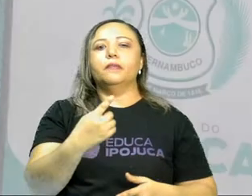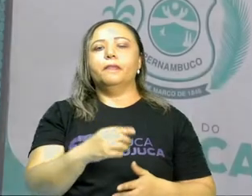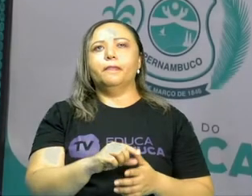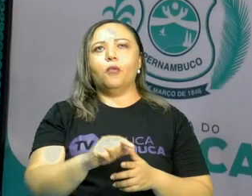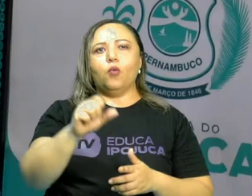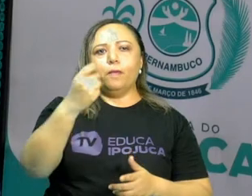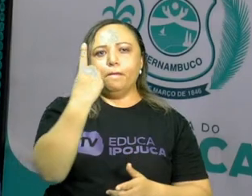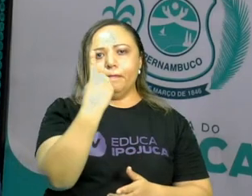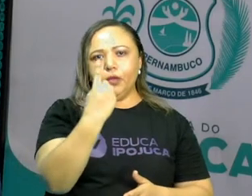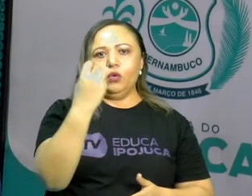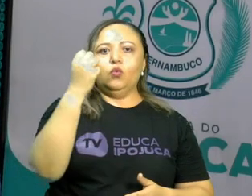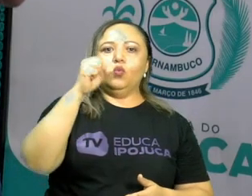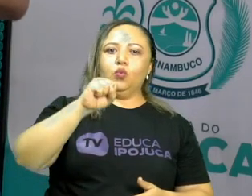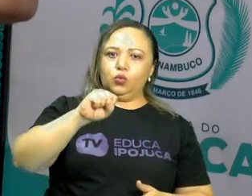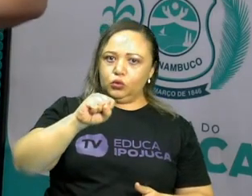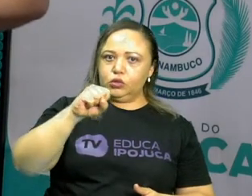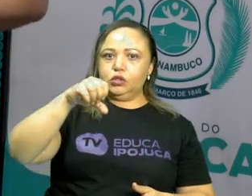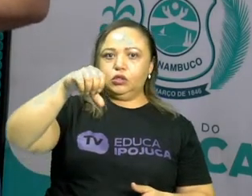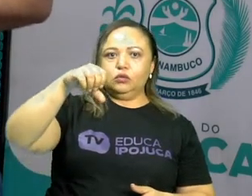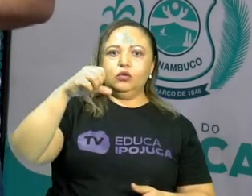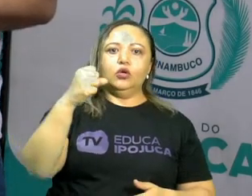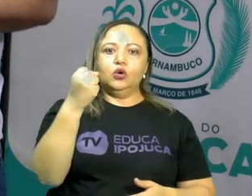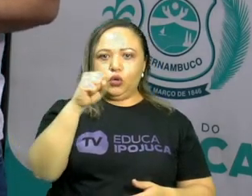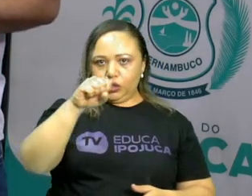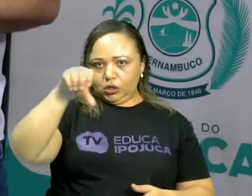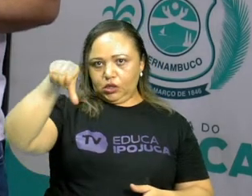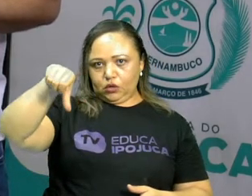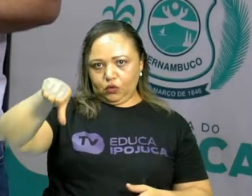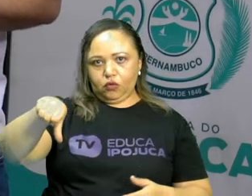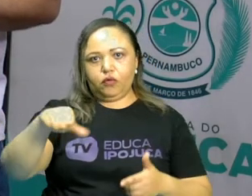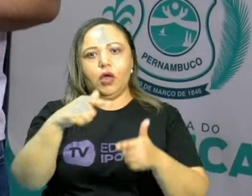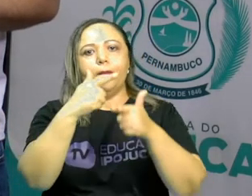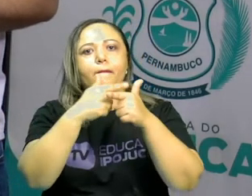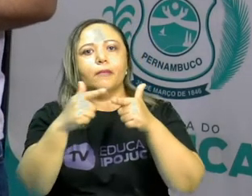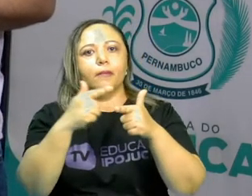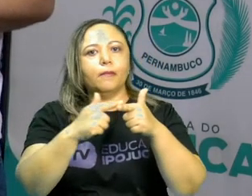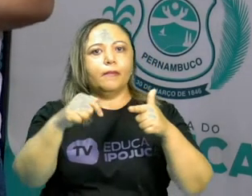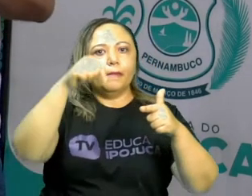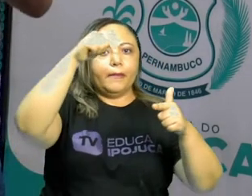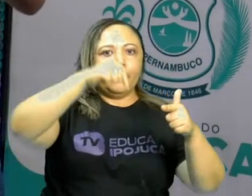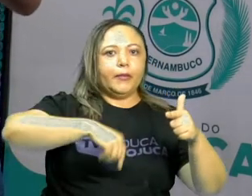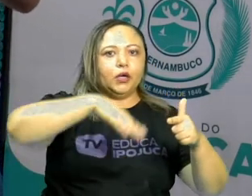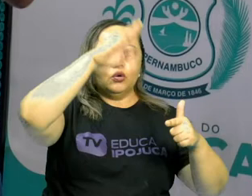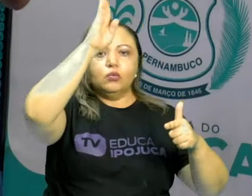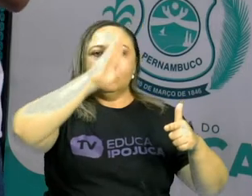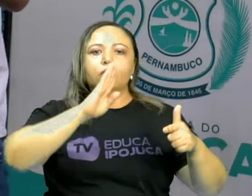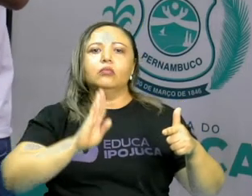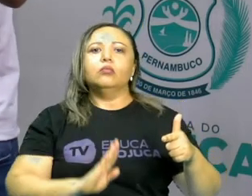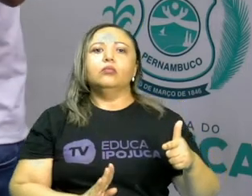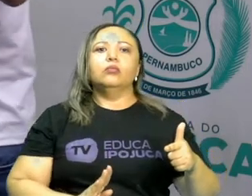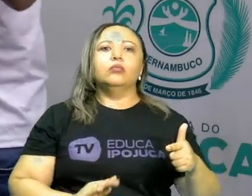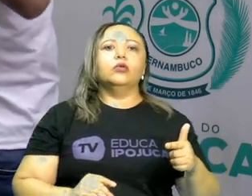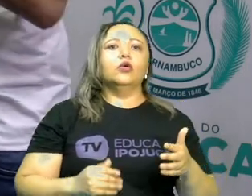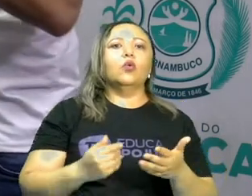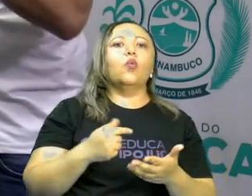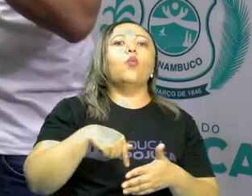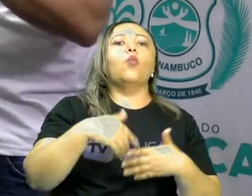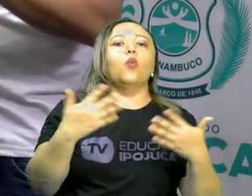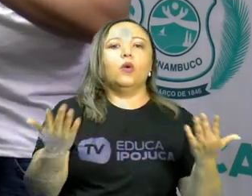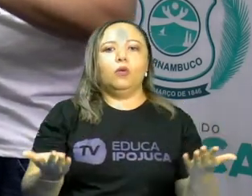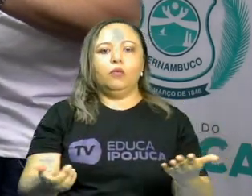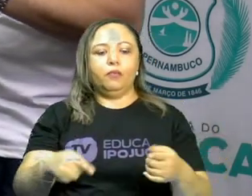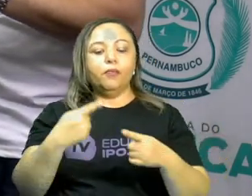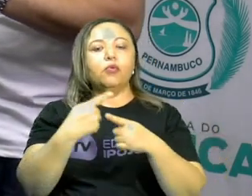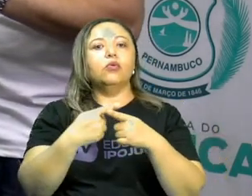Essa é uma questão que eu quero que vocês respondam aí no caderno de vocês, tá bem? Respondam essa questão. Quais